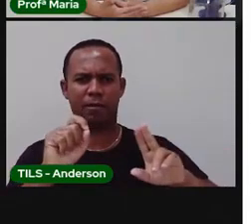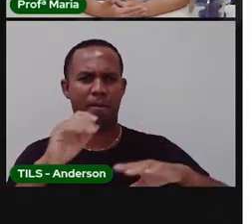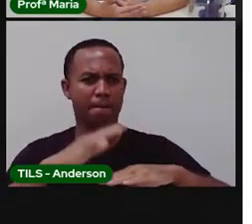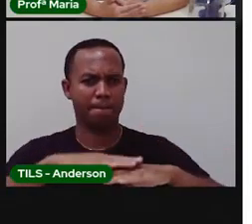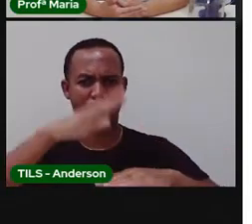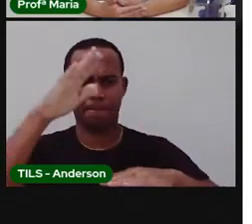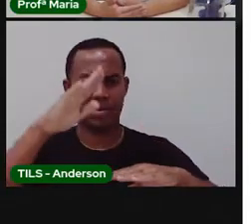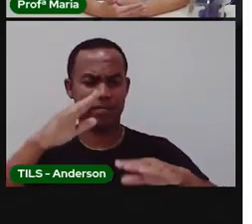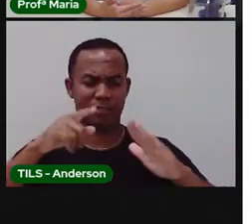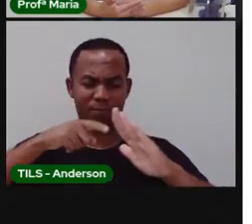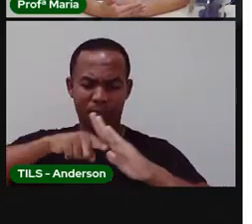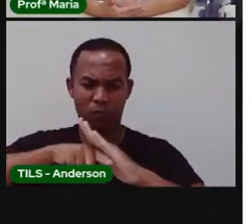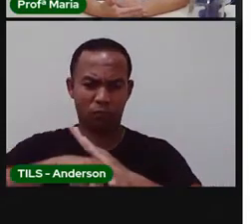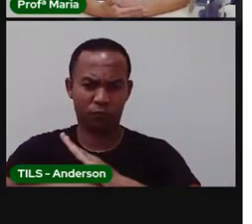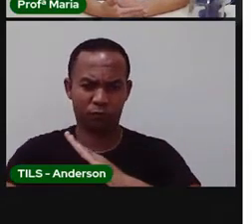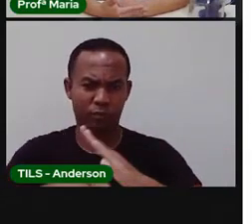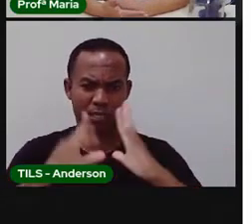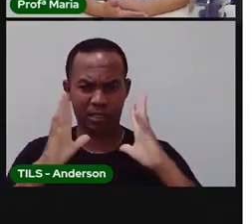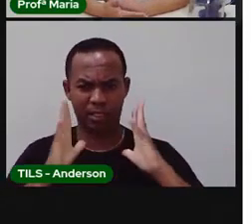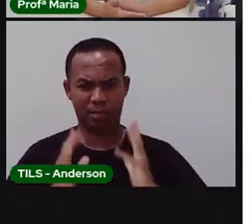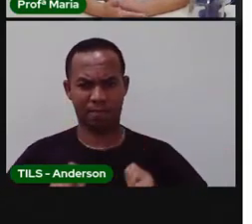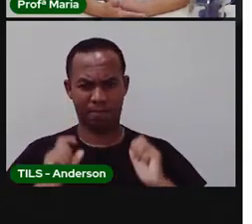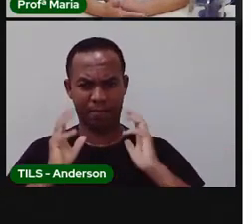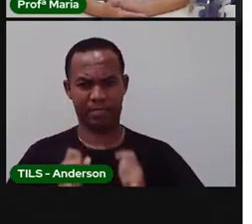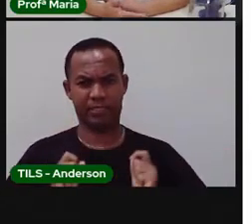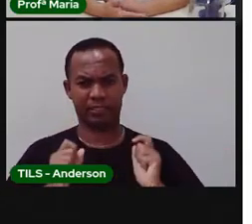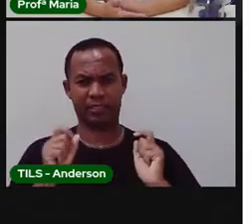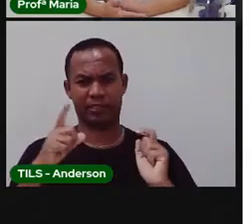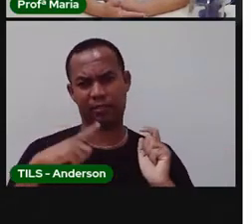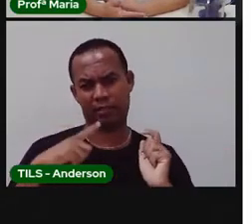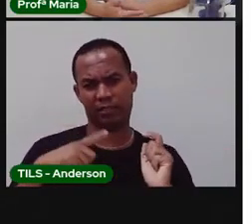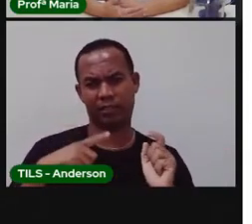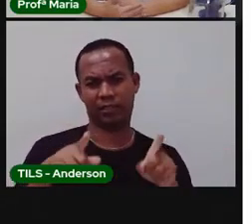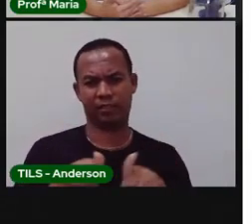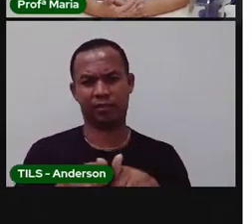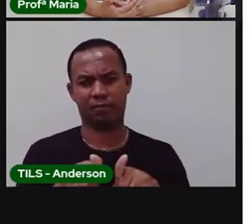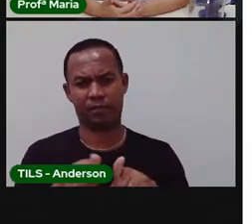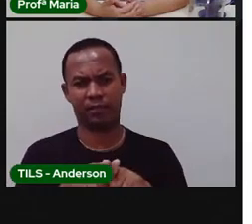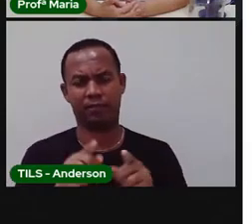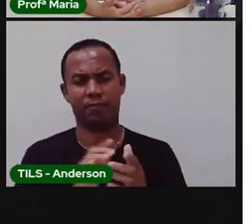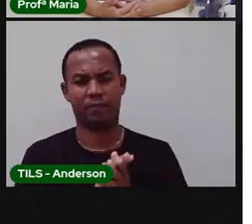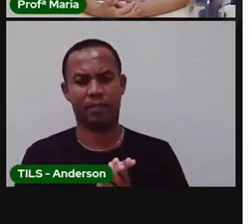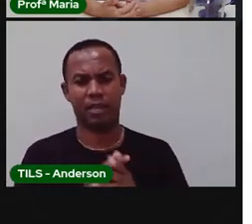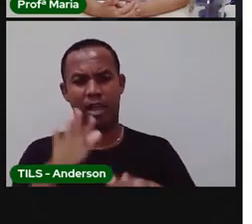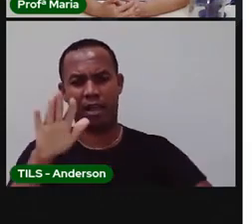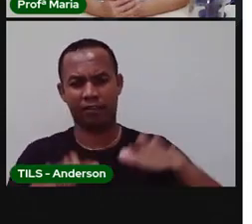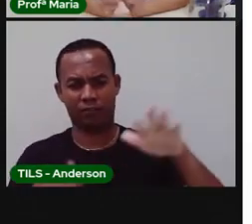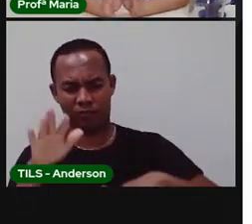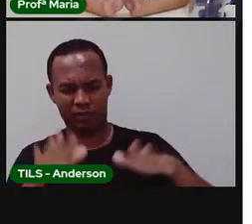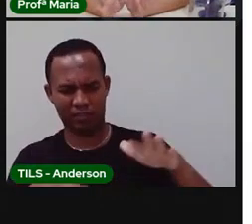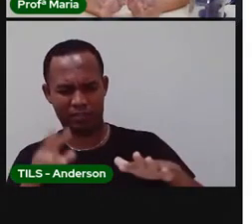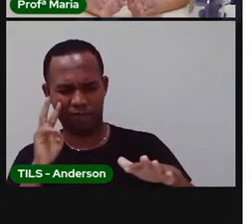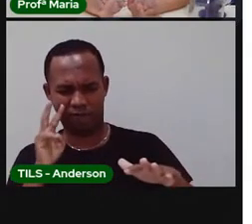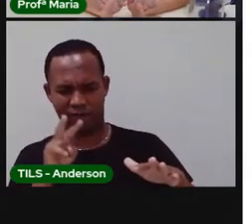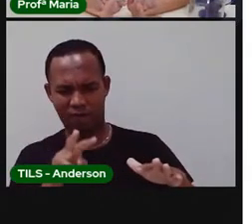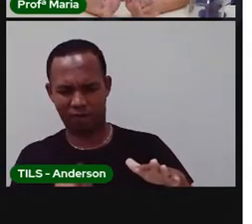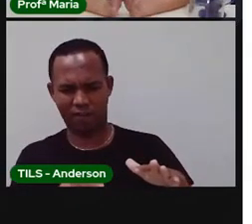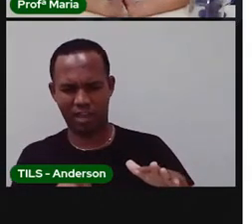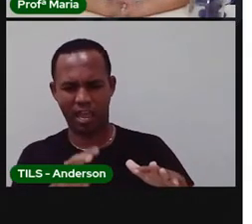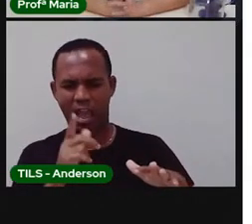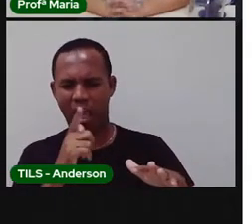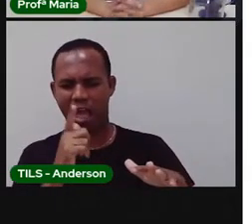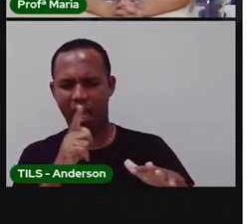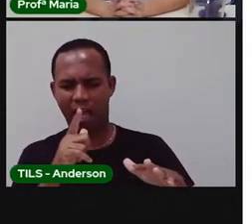Mais complexa, dependendo das impurezas existentes na água. Então, assim, às vezes a gente olha para a água e vê ela transparente,